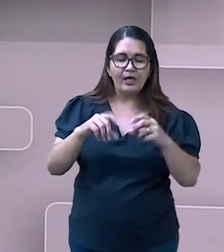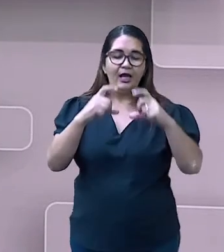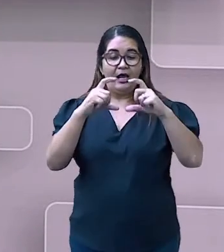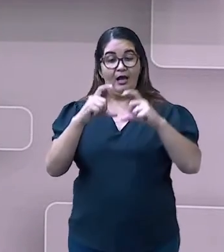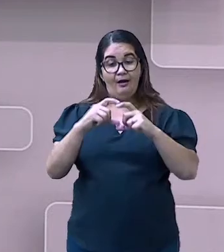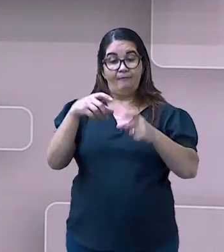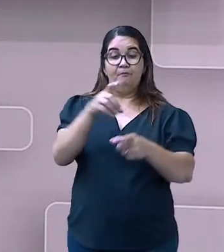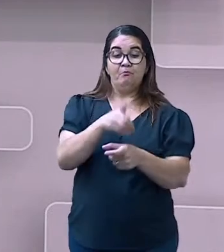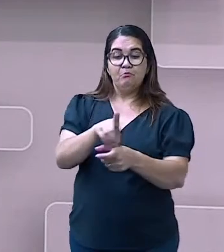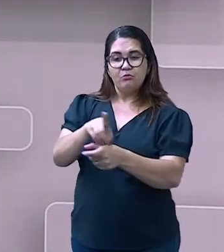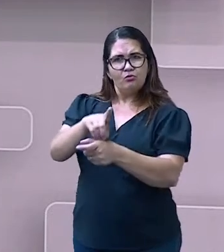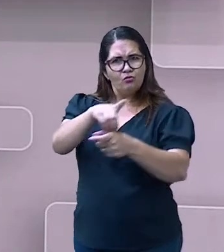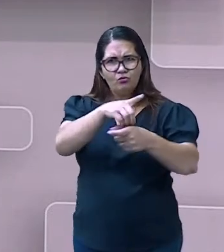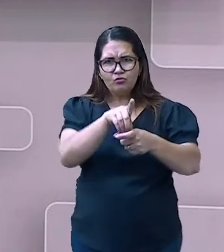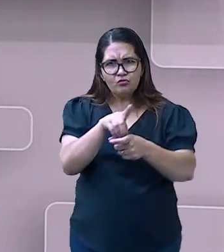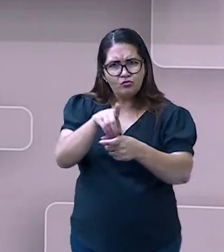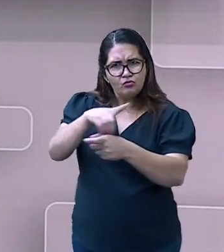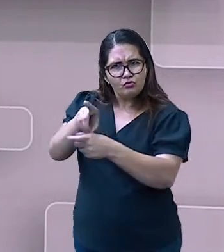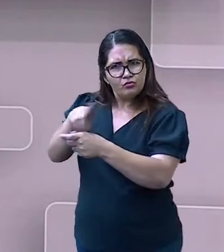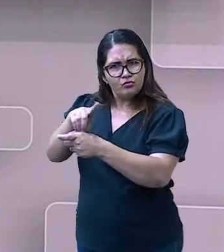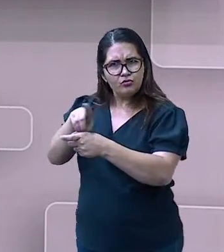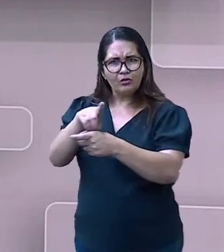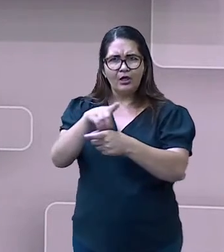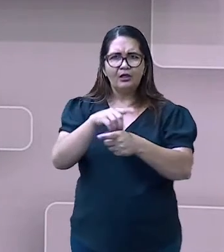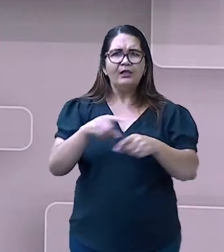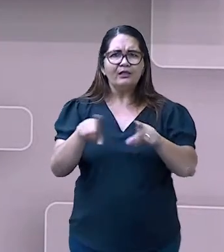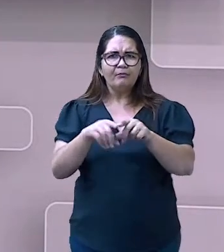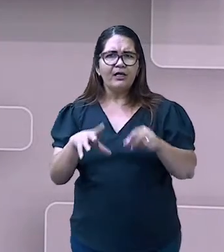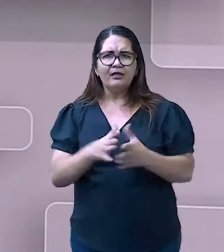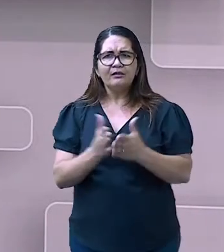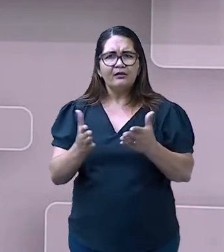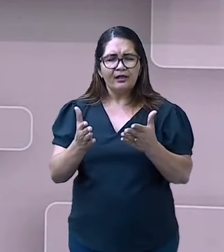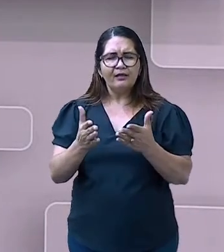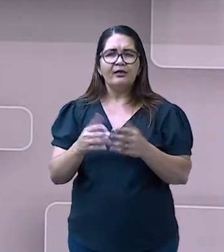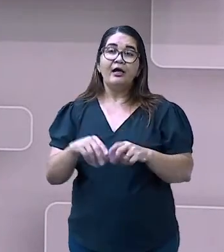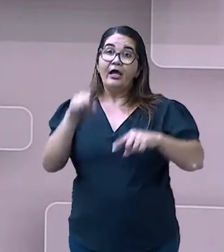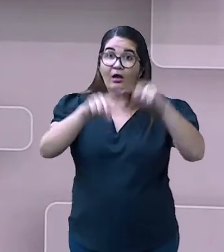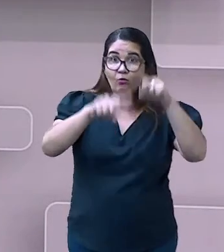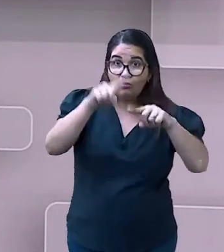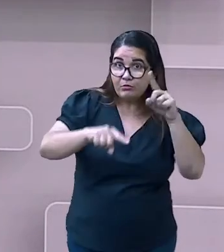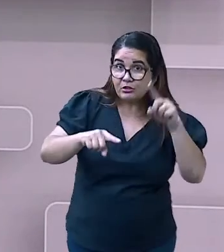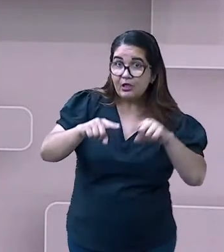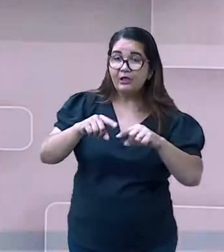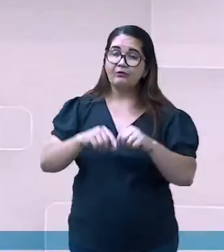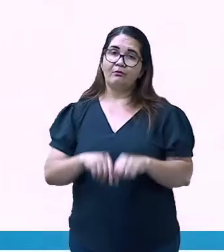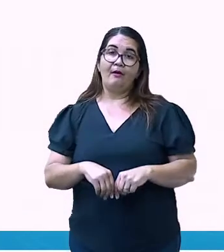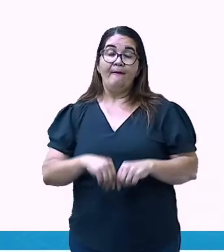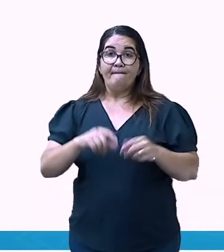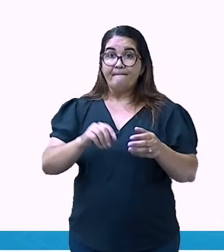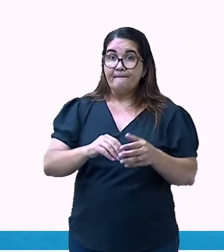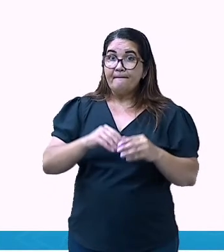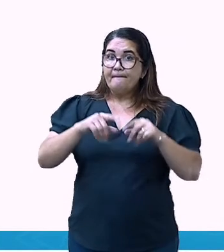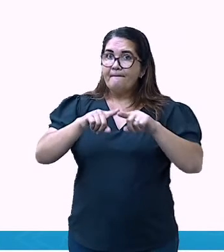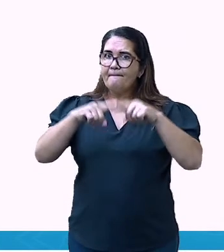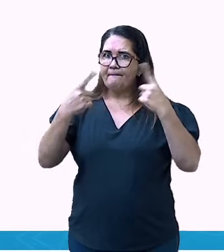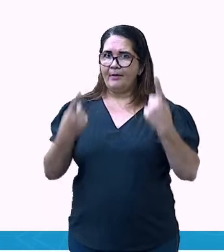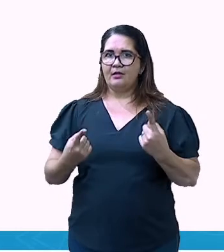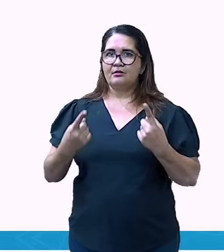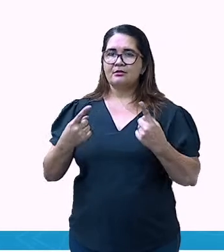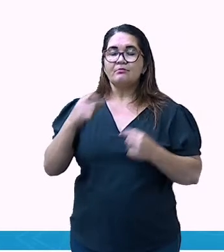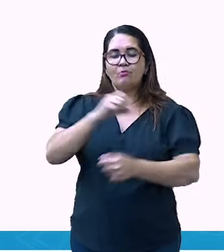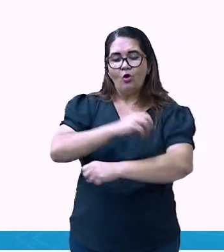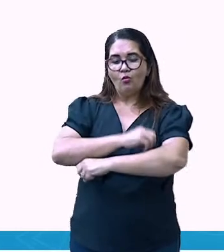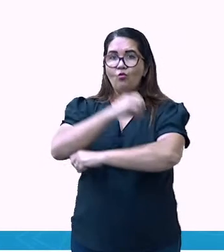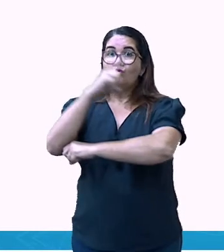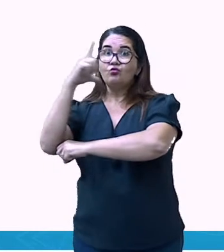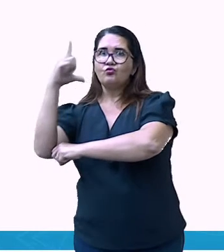O sol, ele é um importante instrumento de localização. E a gente tem também, então, a gente fala, né?